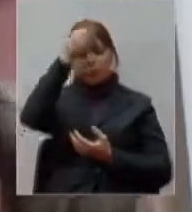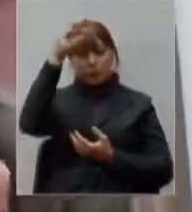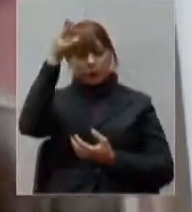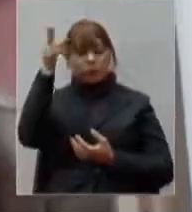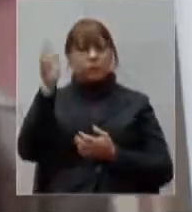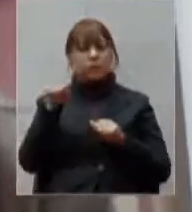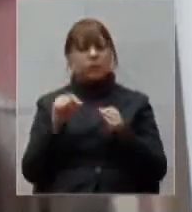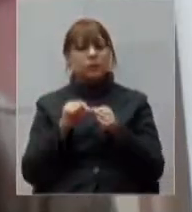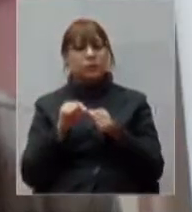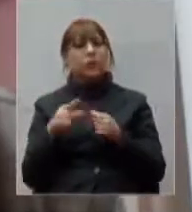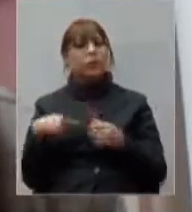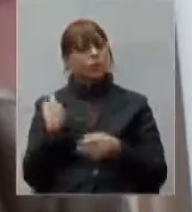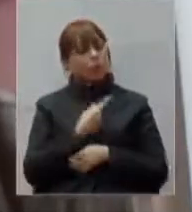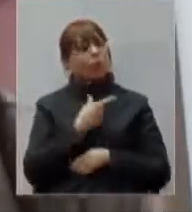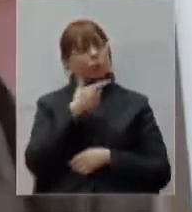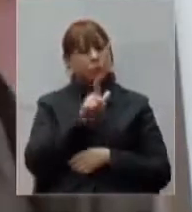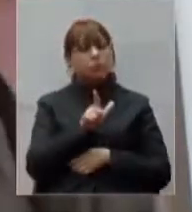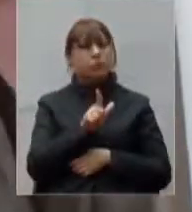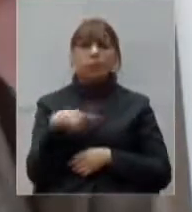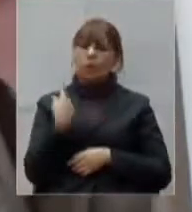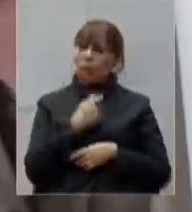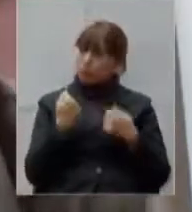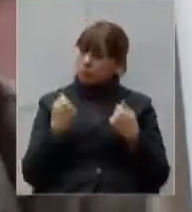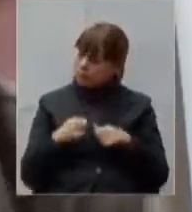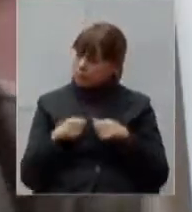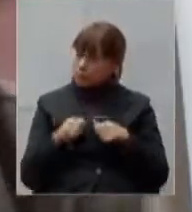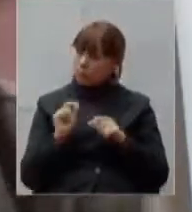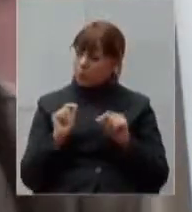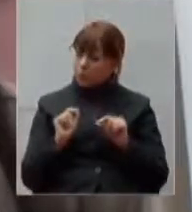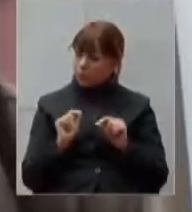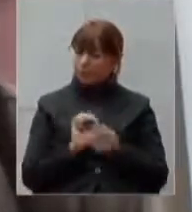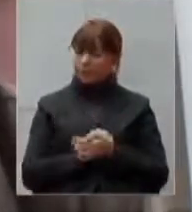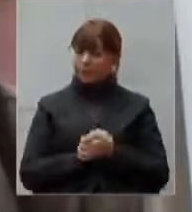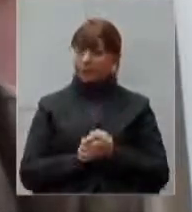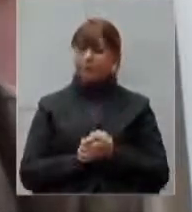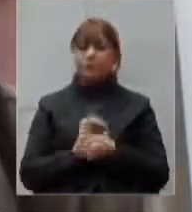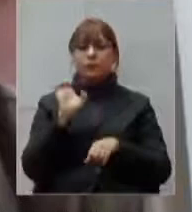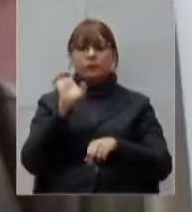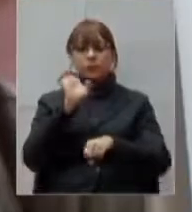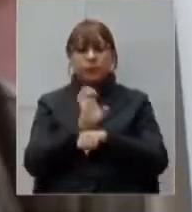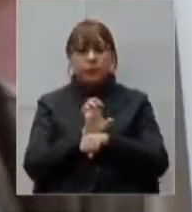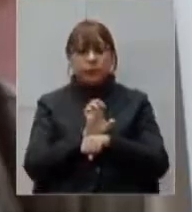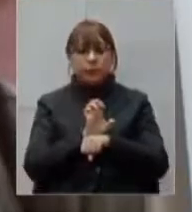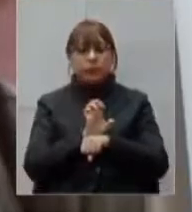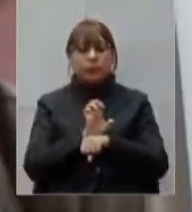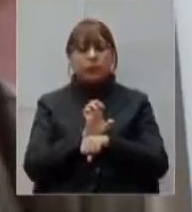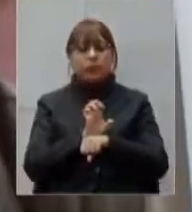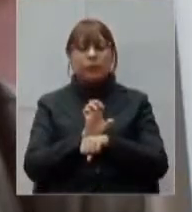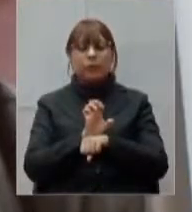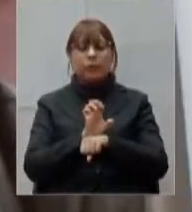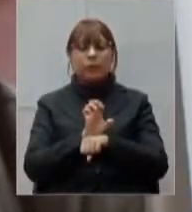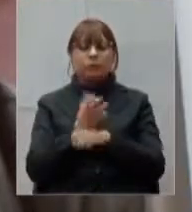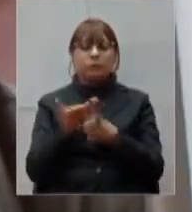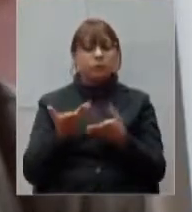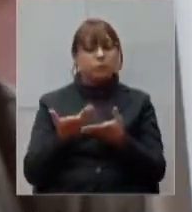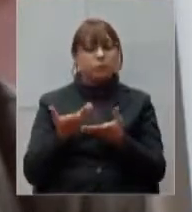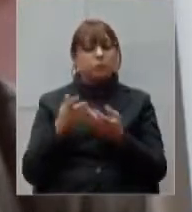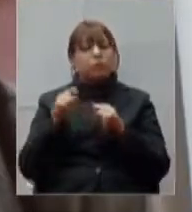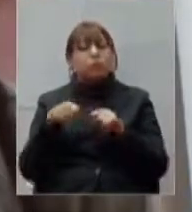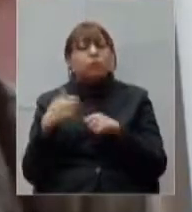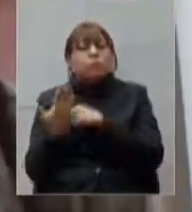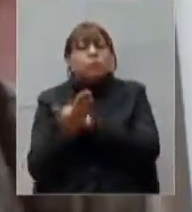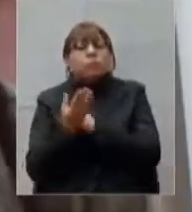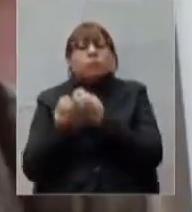fazer nós temos feito precisamos sim é que o estado do ponto de vista daquilo que ele possa nos ajudar